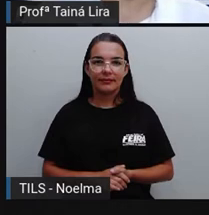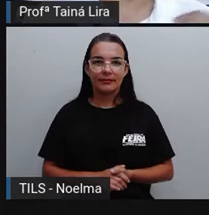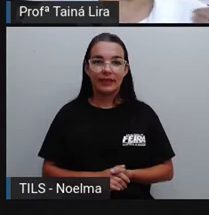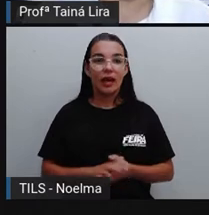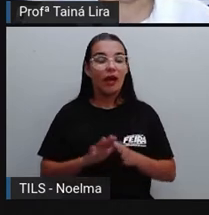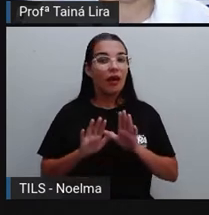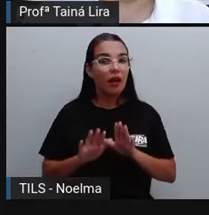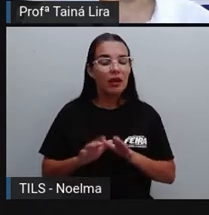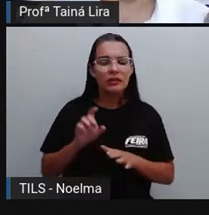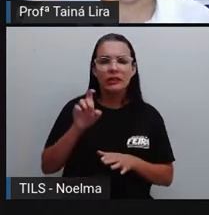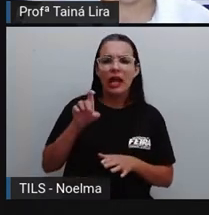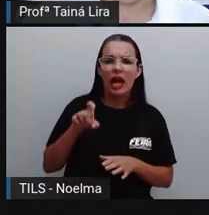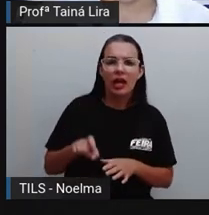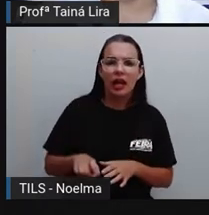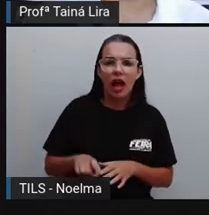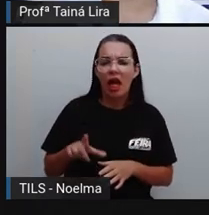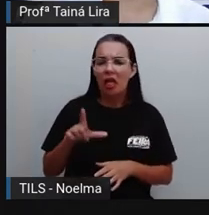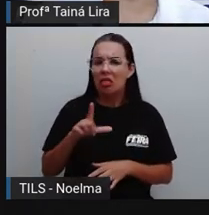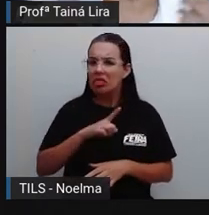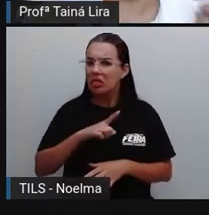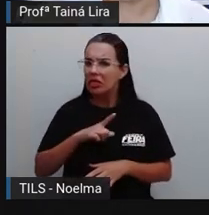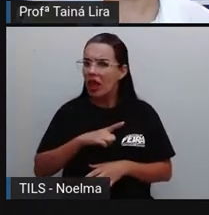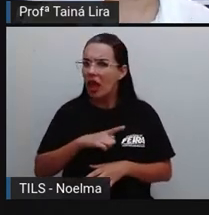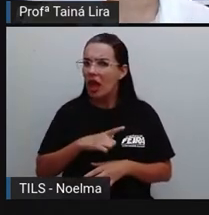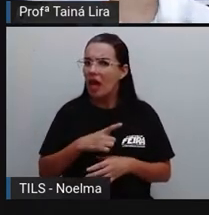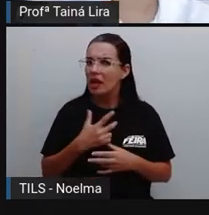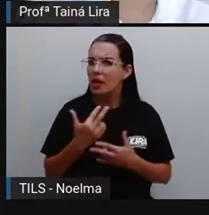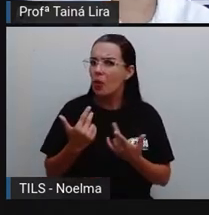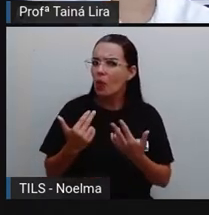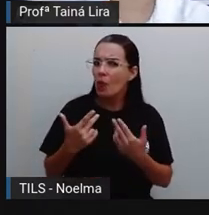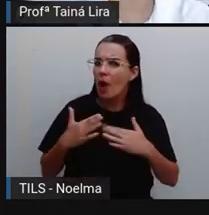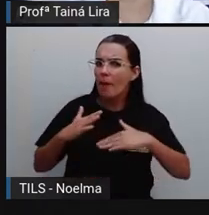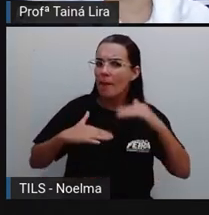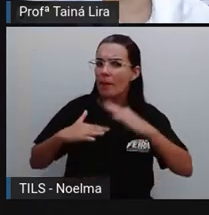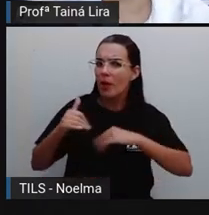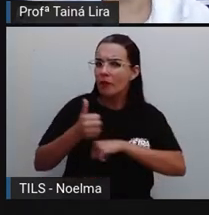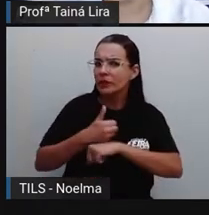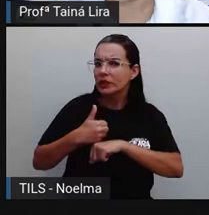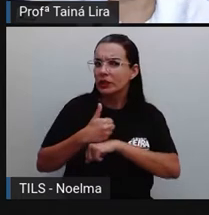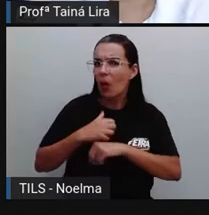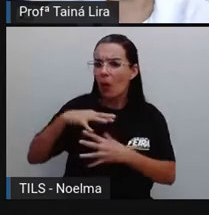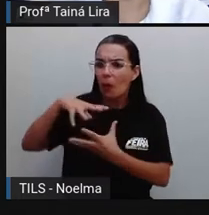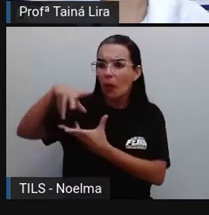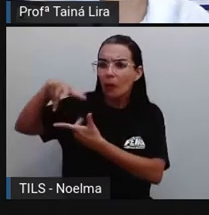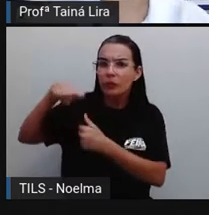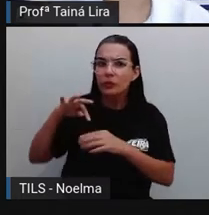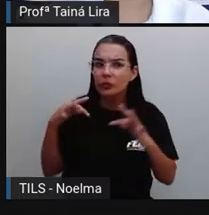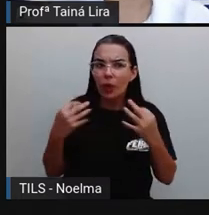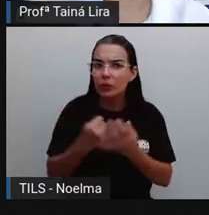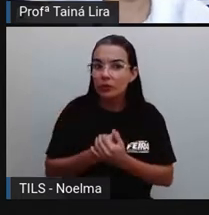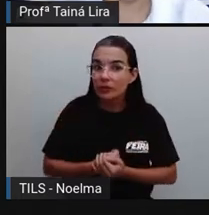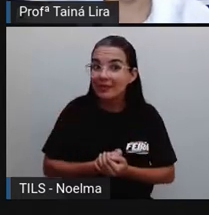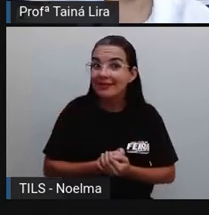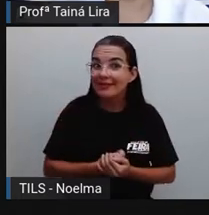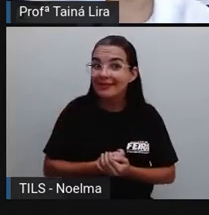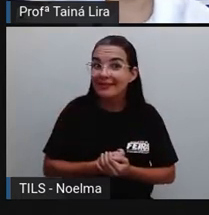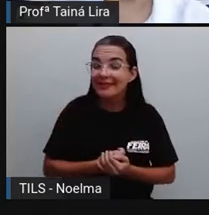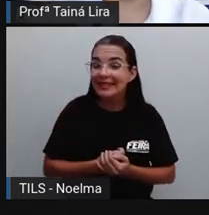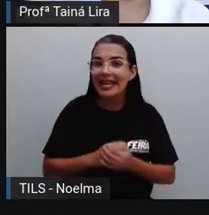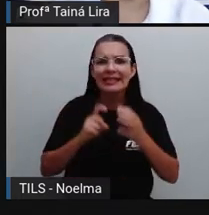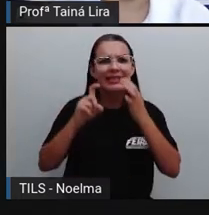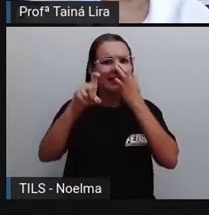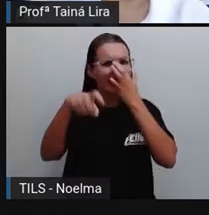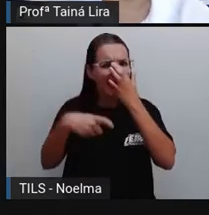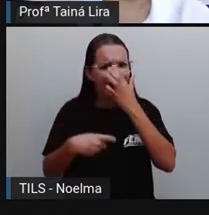E será que há as mesmas profissões em todo o mundo? A PRO perguntou isso lá no início